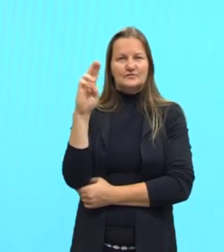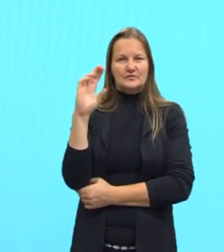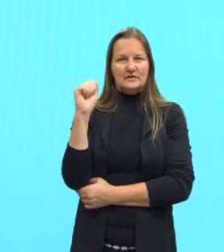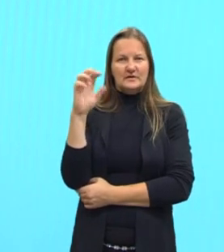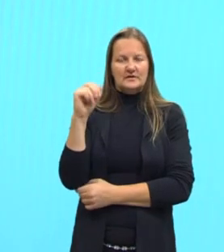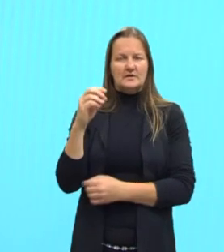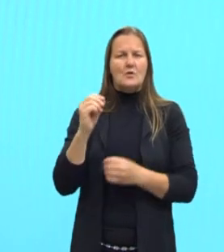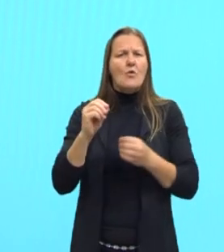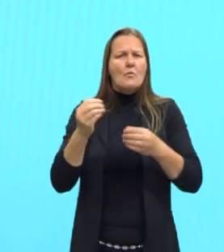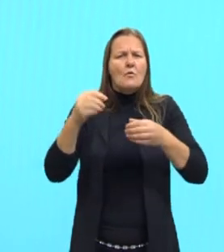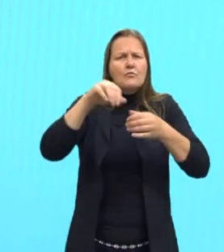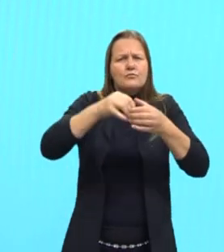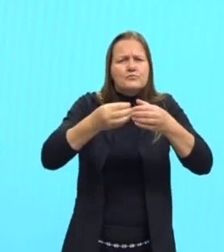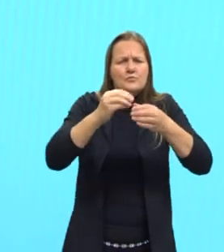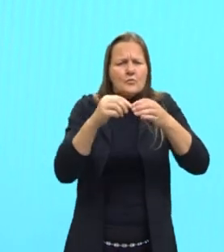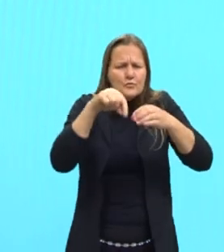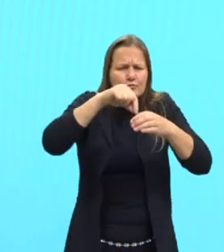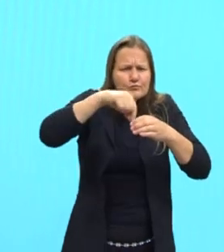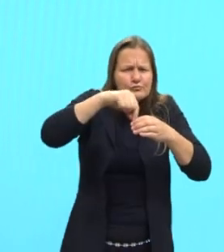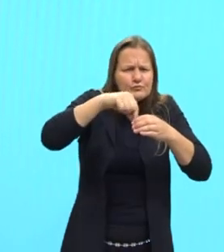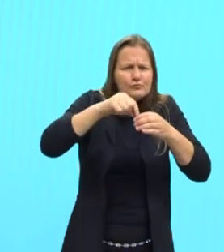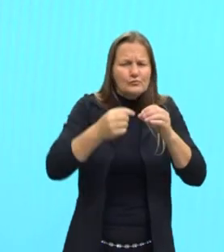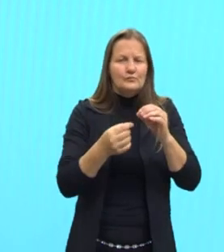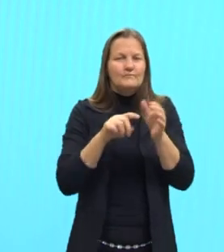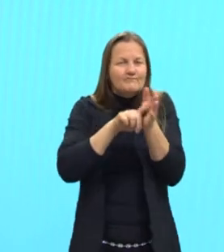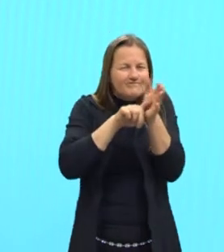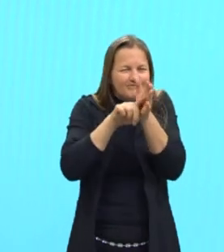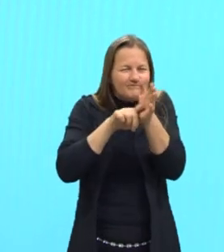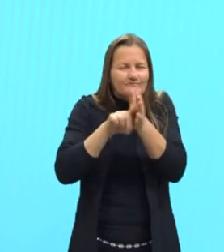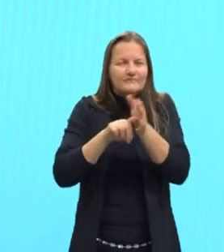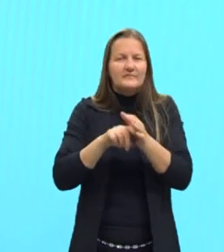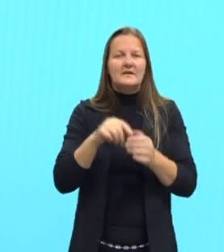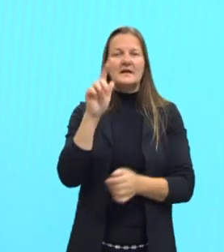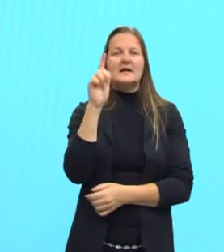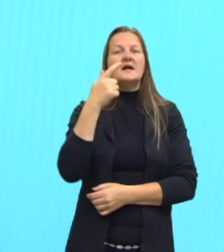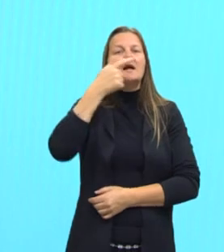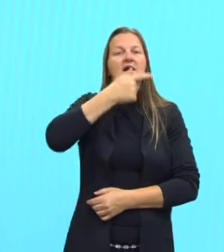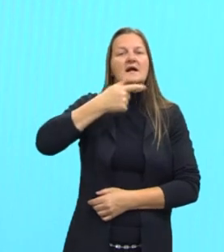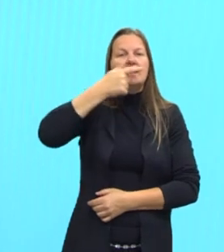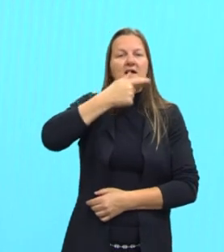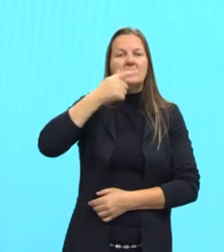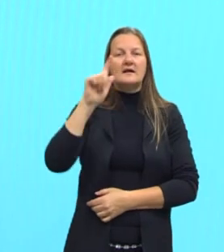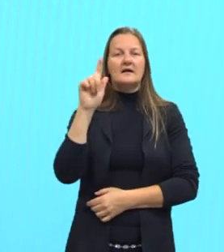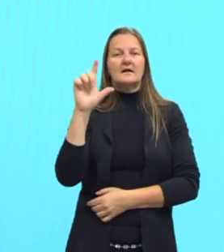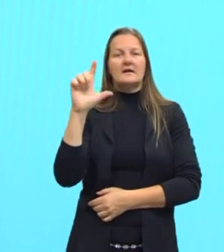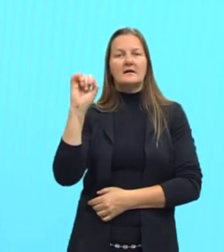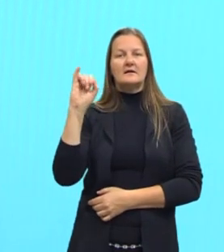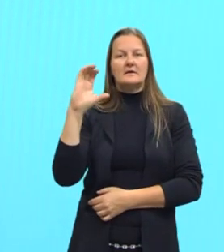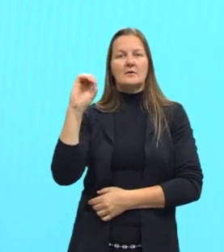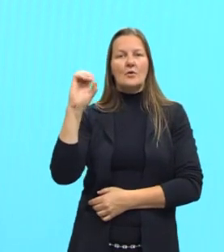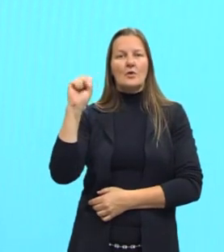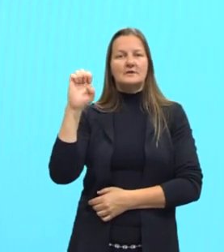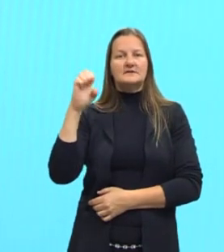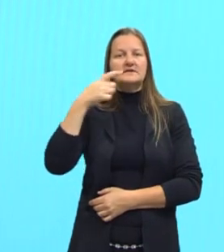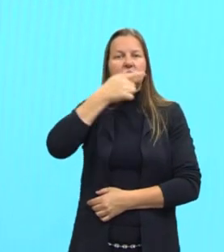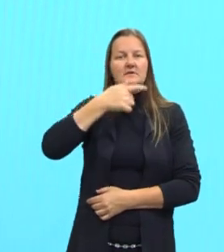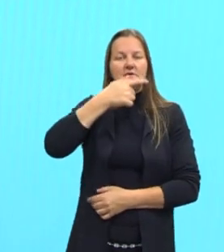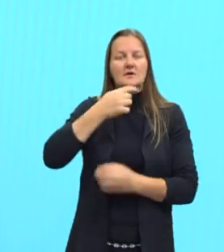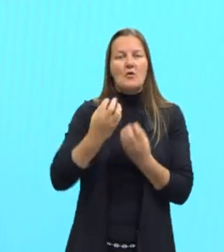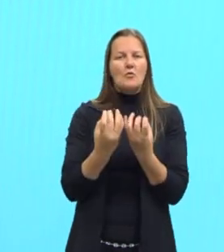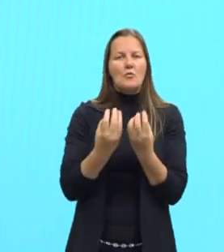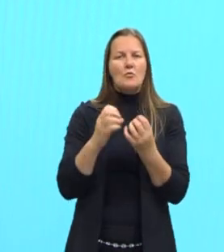contida no melaço. Um desses formadores é a glicose. Cuja fermentação produz cerca de